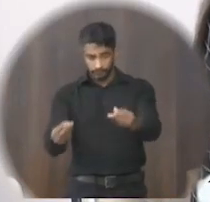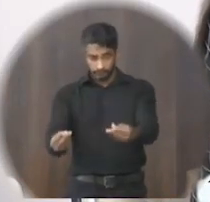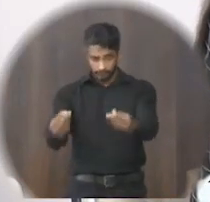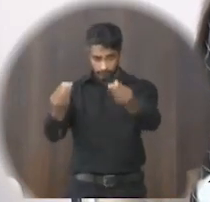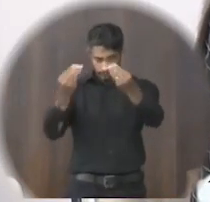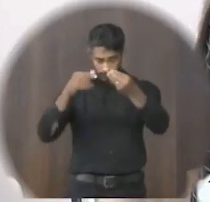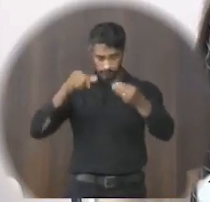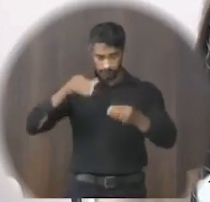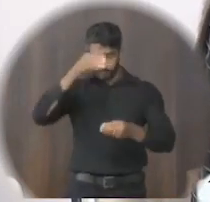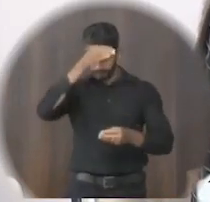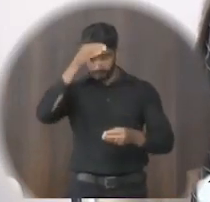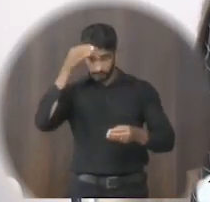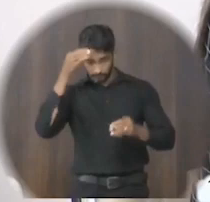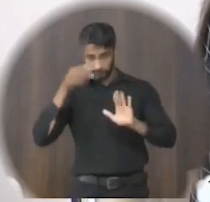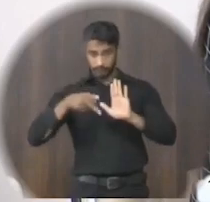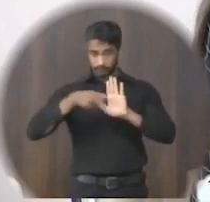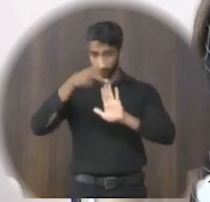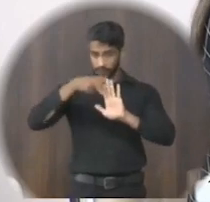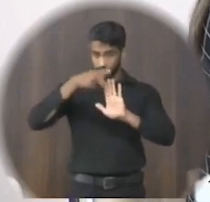um projeto